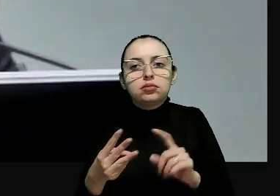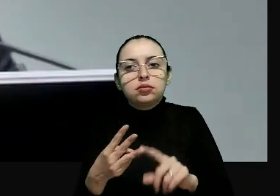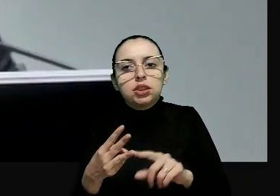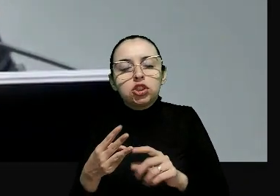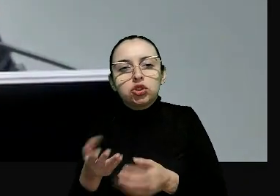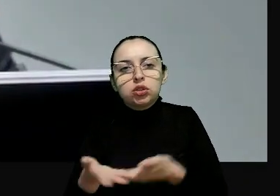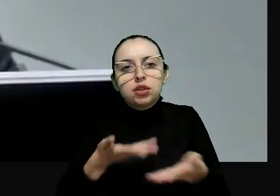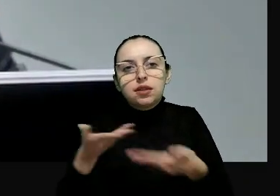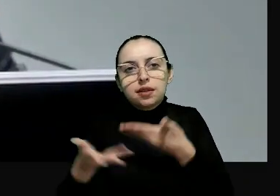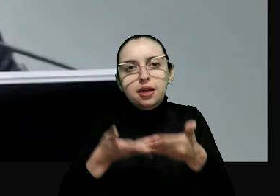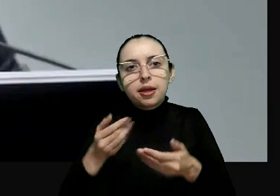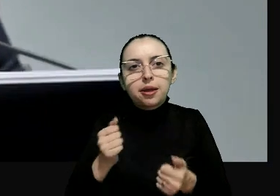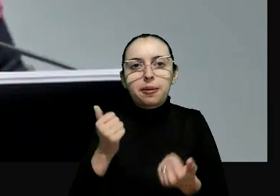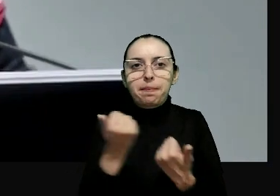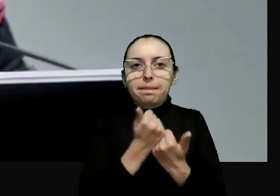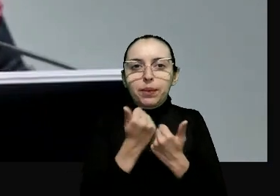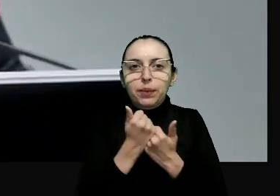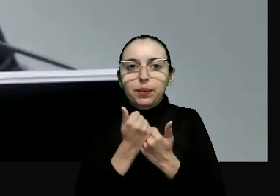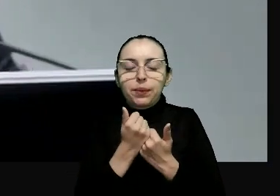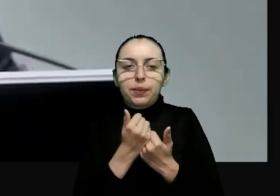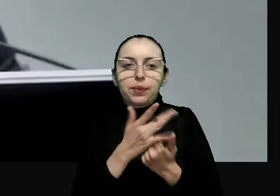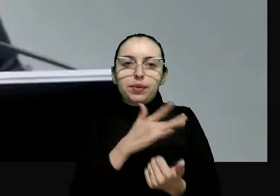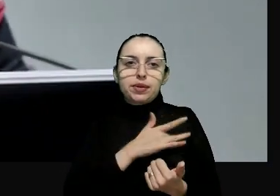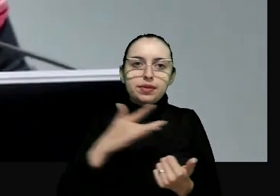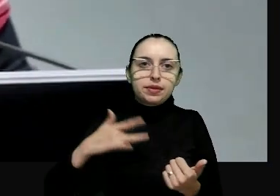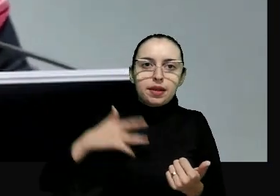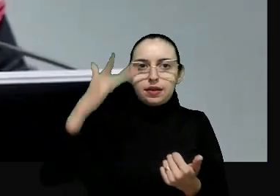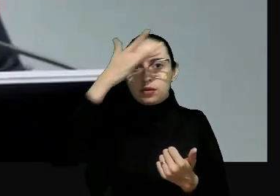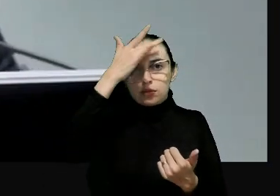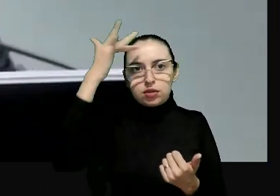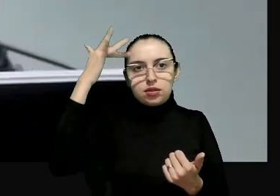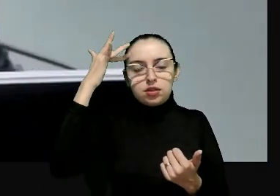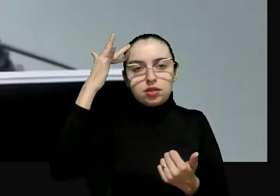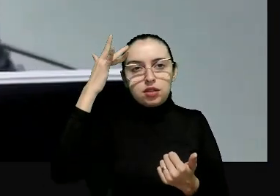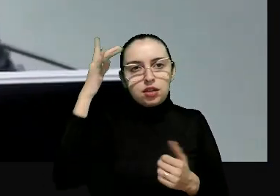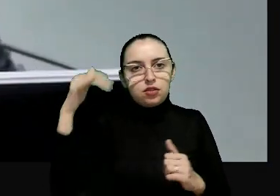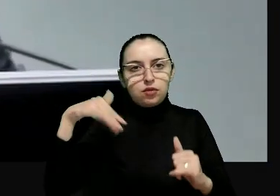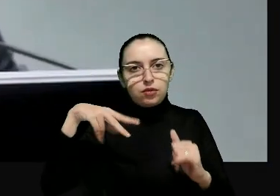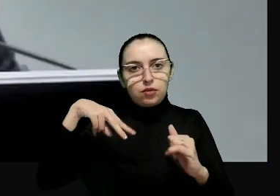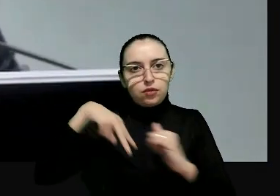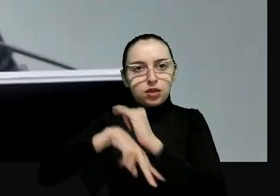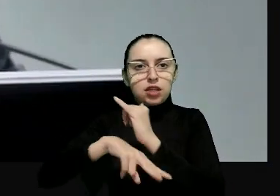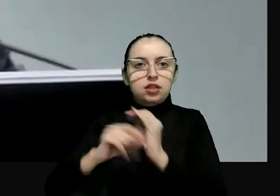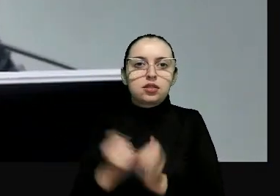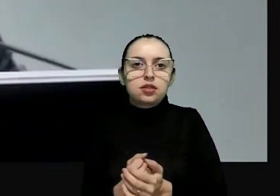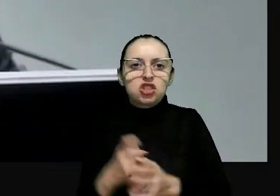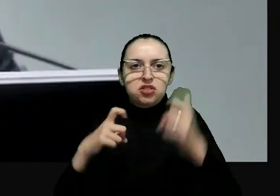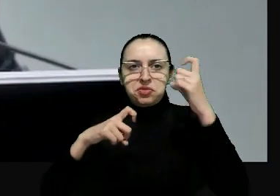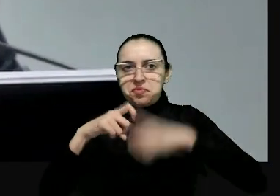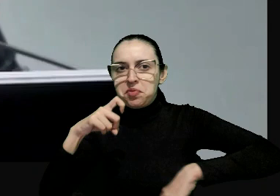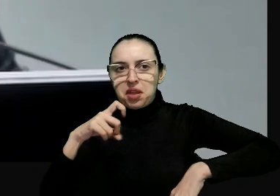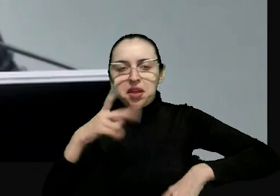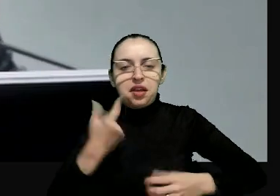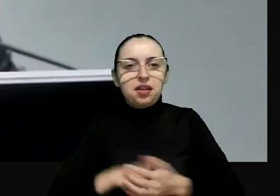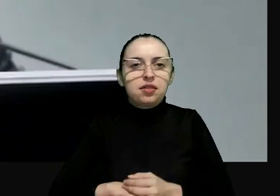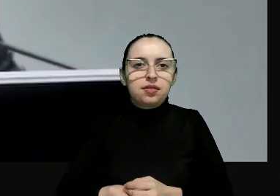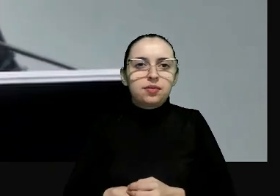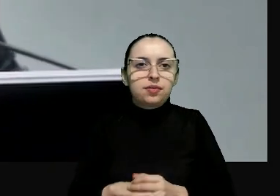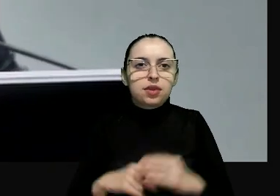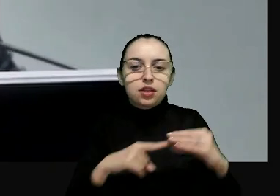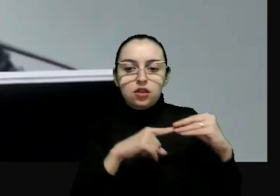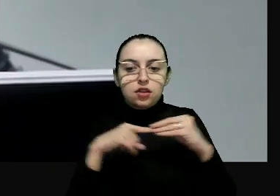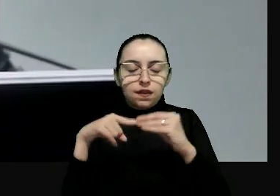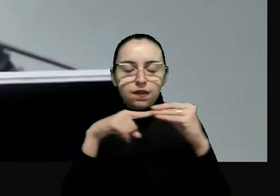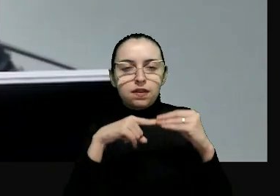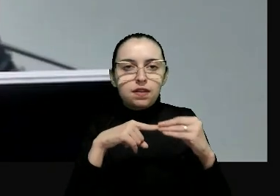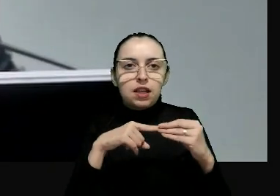isso no CNJ. Medidas de apoio à saúde física, psíquica, mental, de vítimas que foram abusadas sexualmente, no caso do